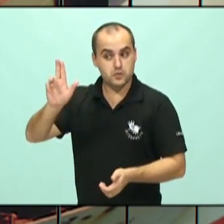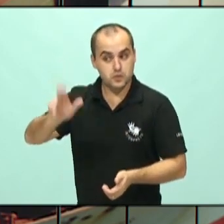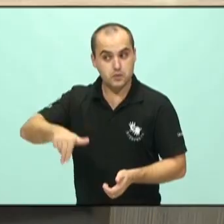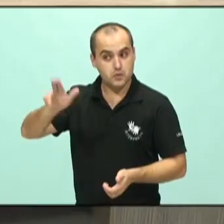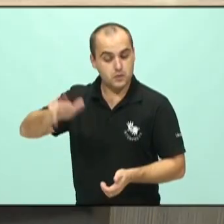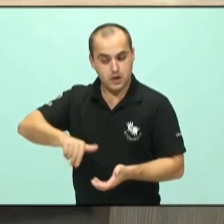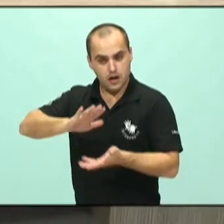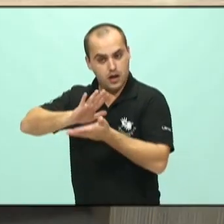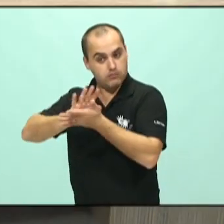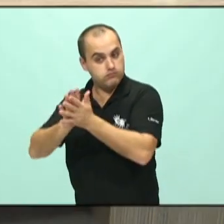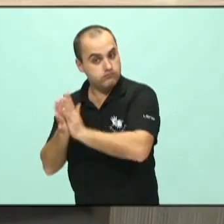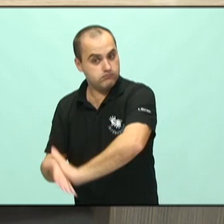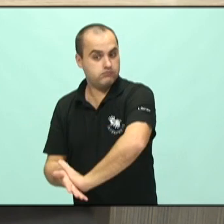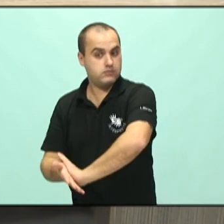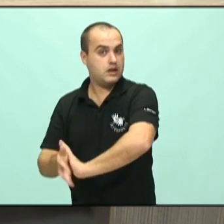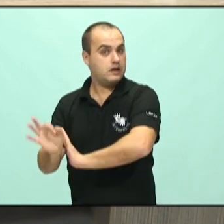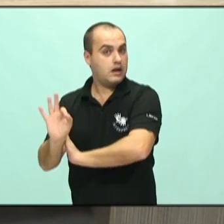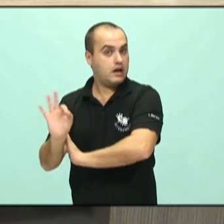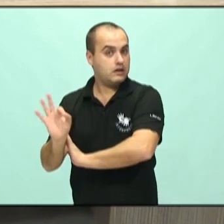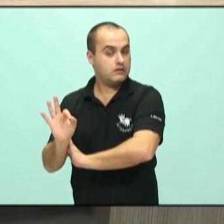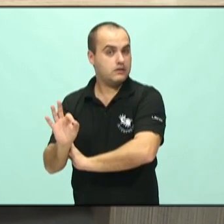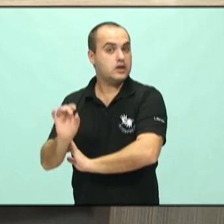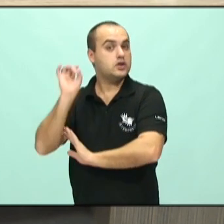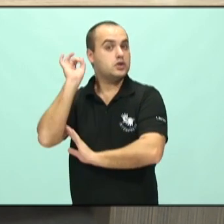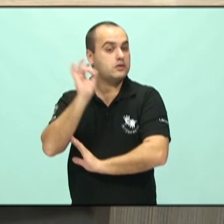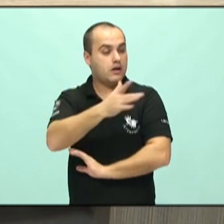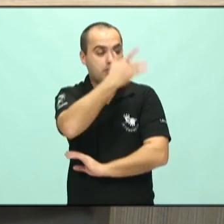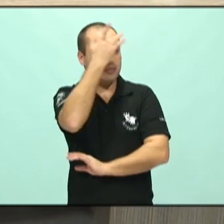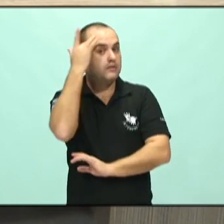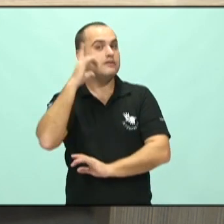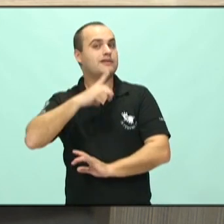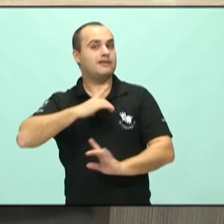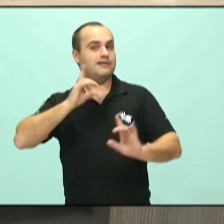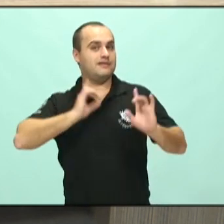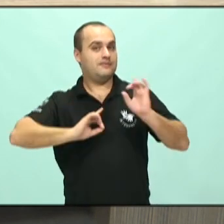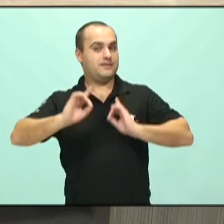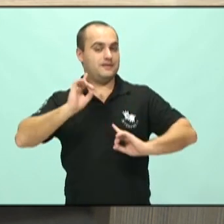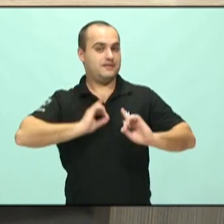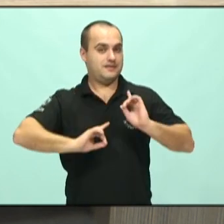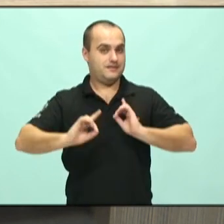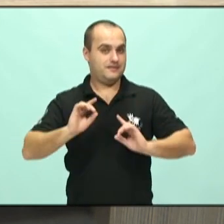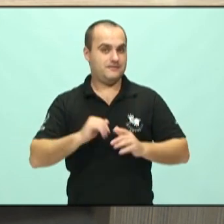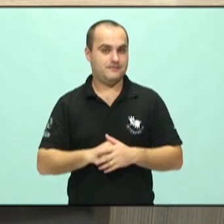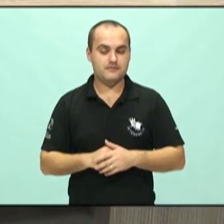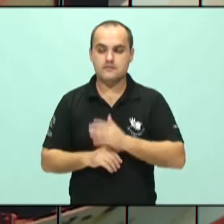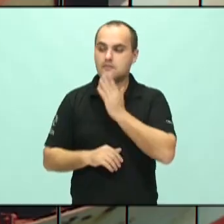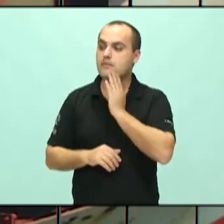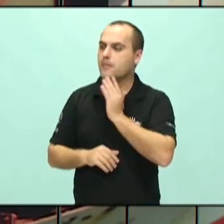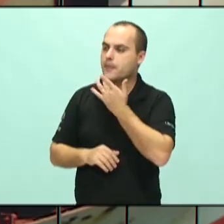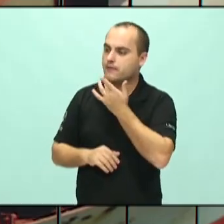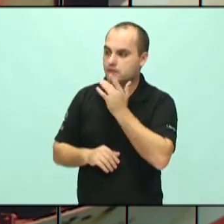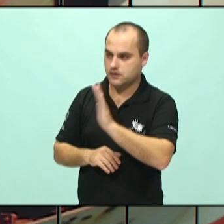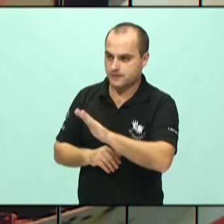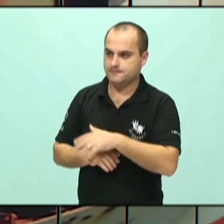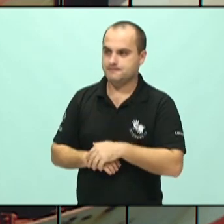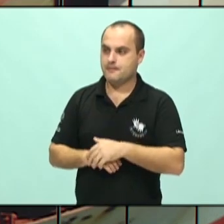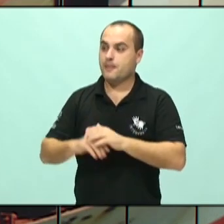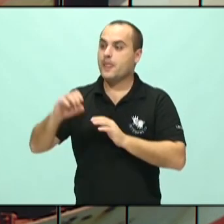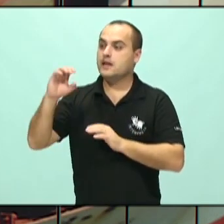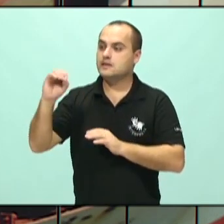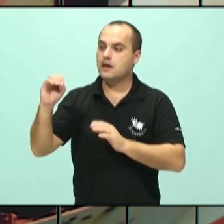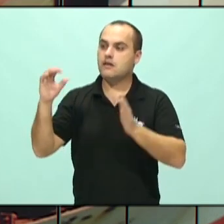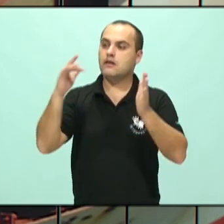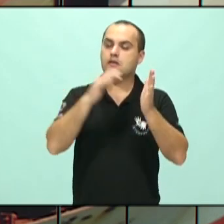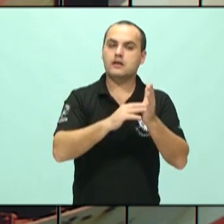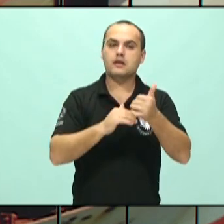dimensionar sentimento é a pessoa. A gente usa escalas, eu falo para paciente, está em uma escala de 0 a